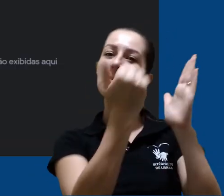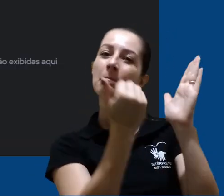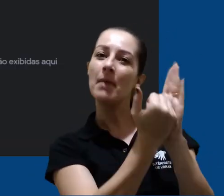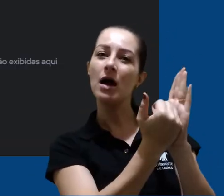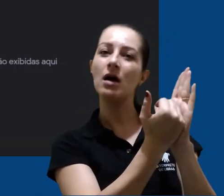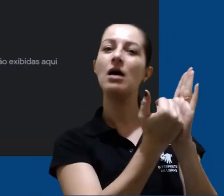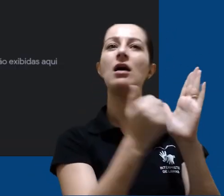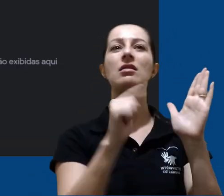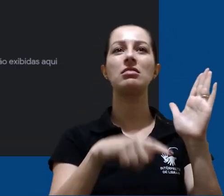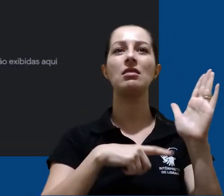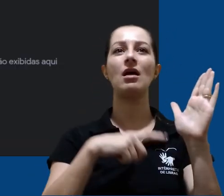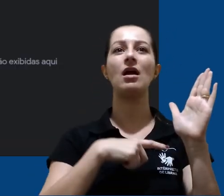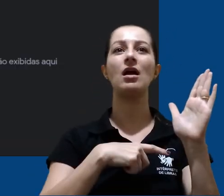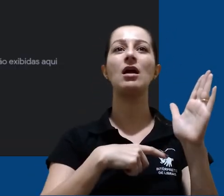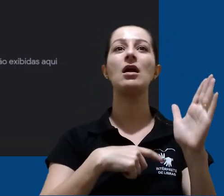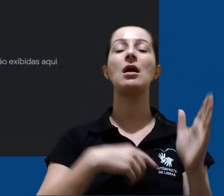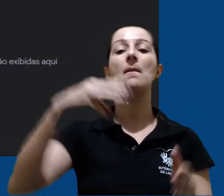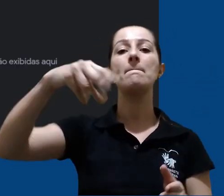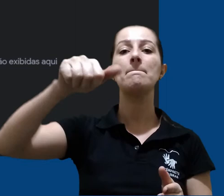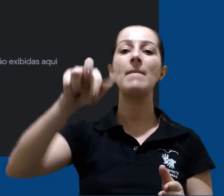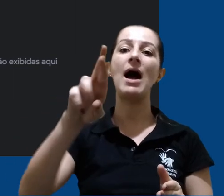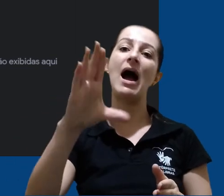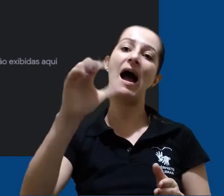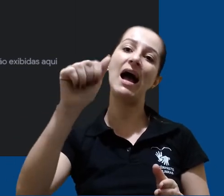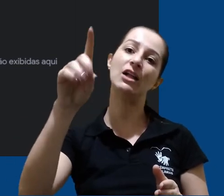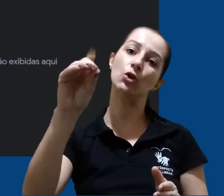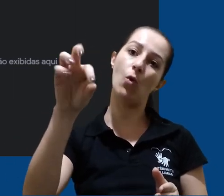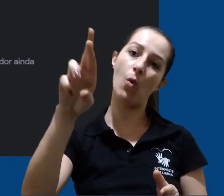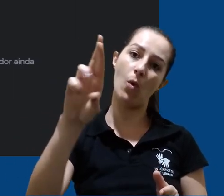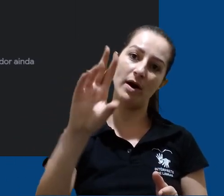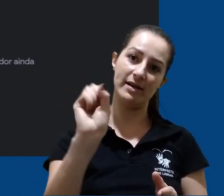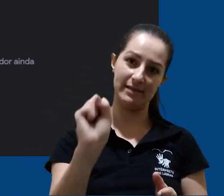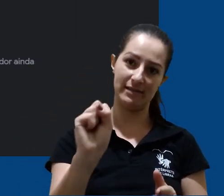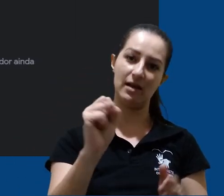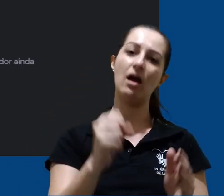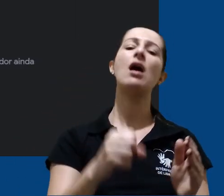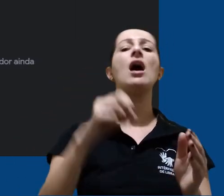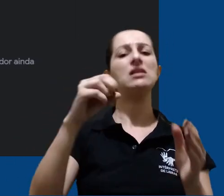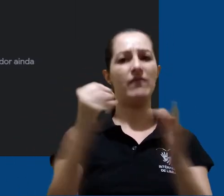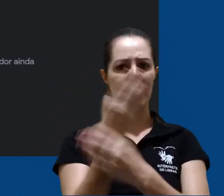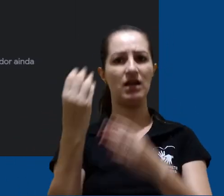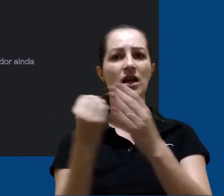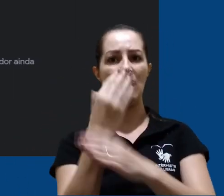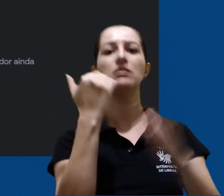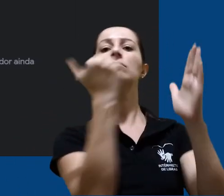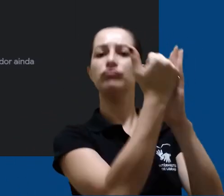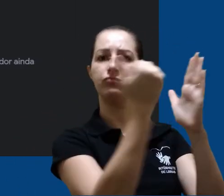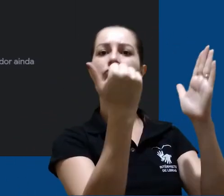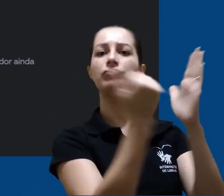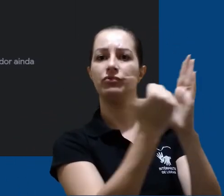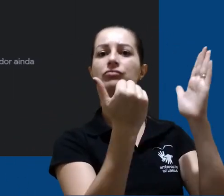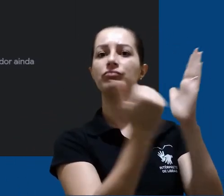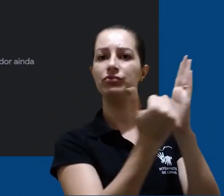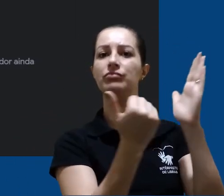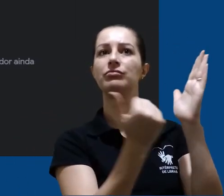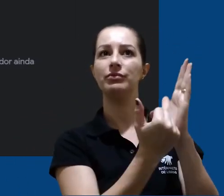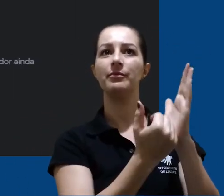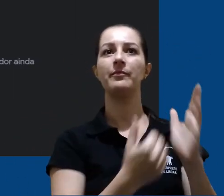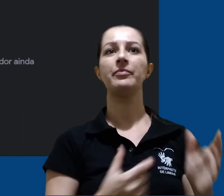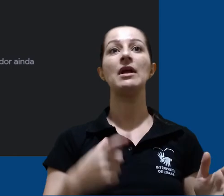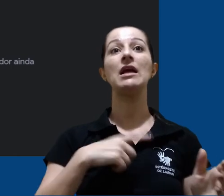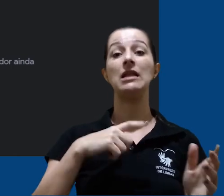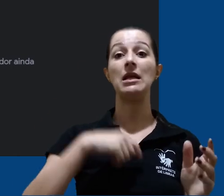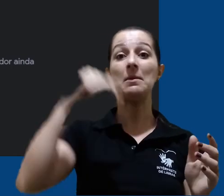aba de lembretes, no menu lateral, temos os nossos marcadores. Conforme criamos mais marcadores, eles vão sendo listados aqui. Na